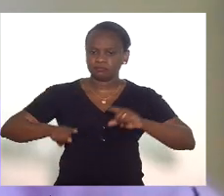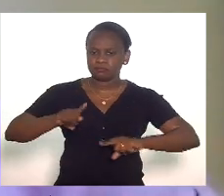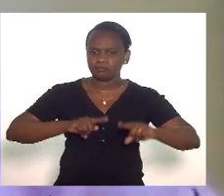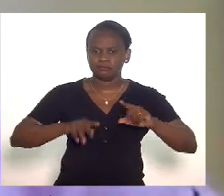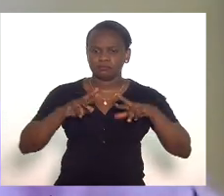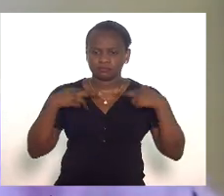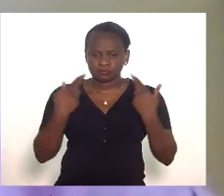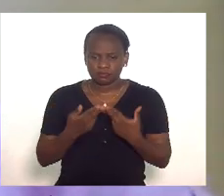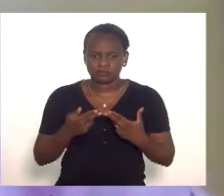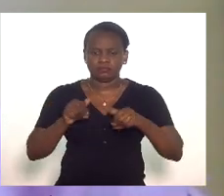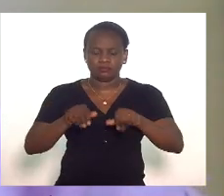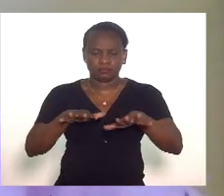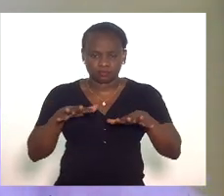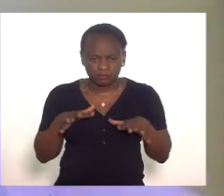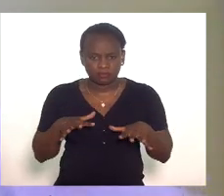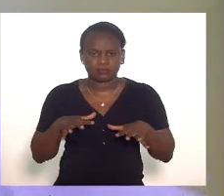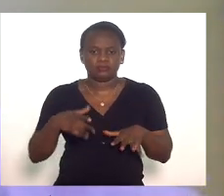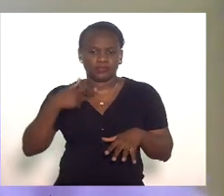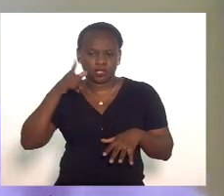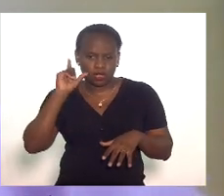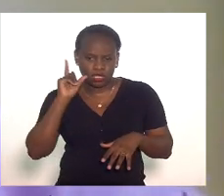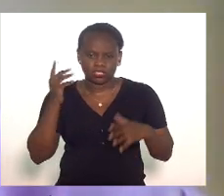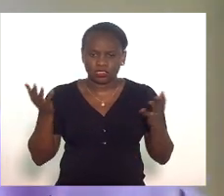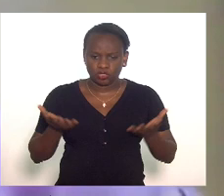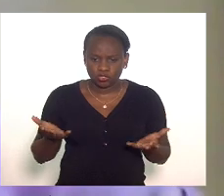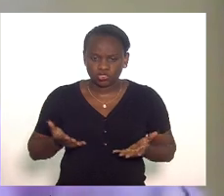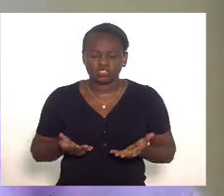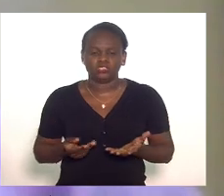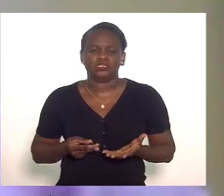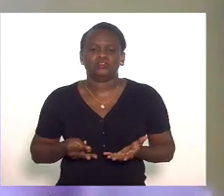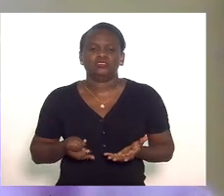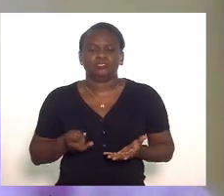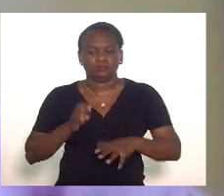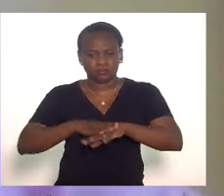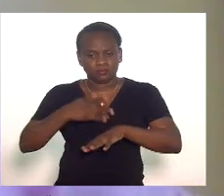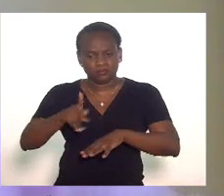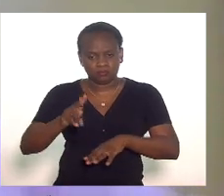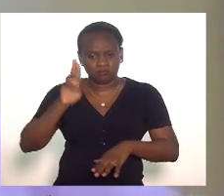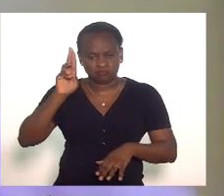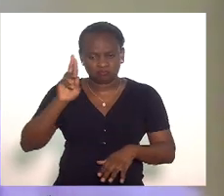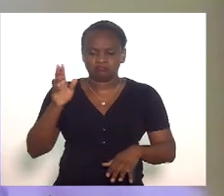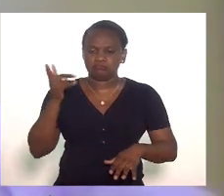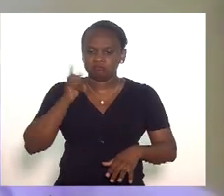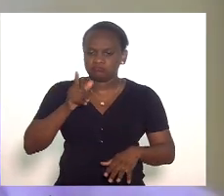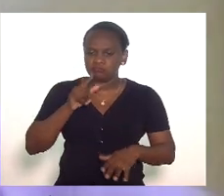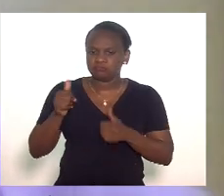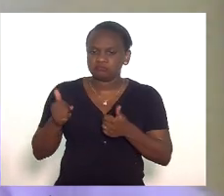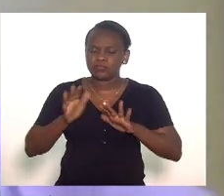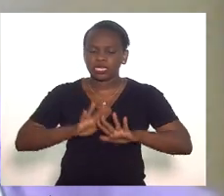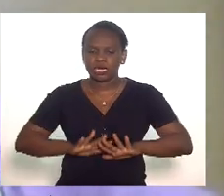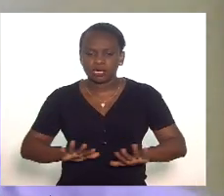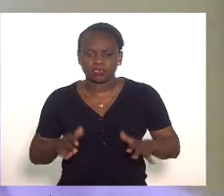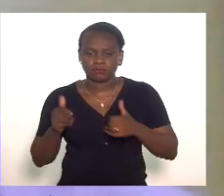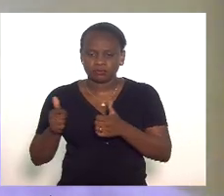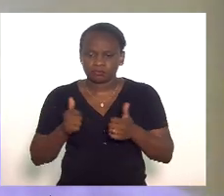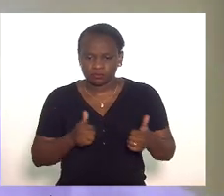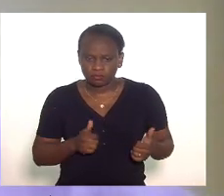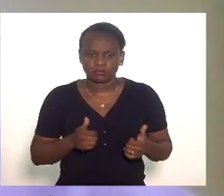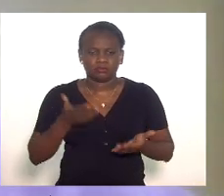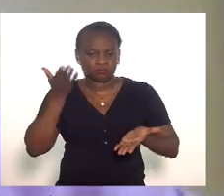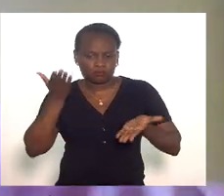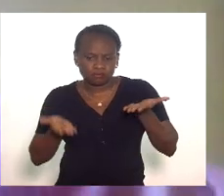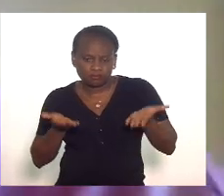nossas sessões plenárias ontem e hoje por vossa excelência uma condução serena tranquila